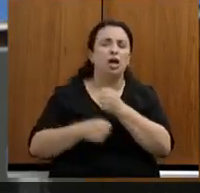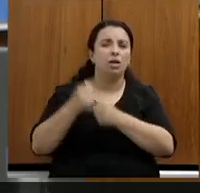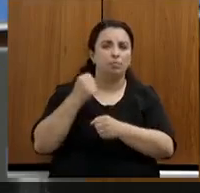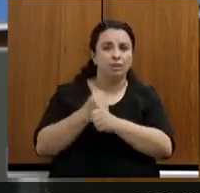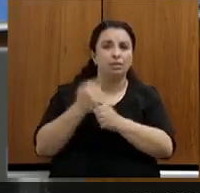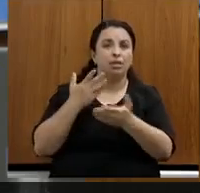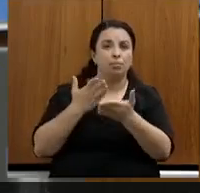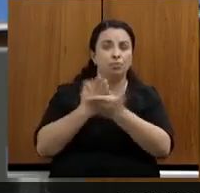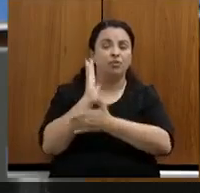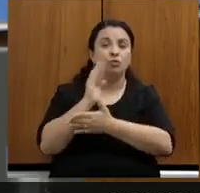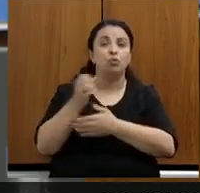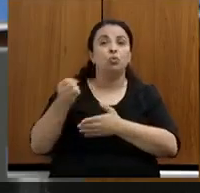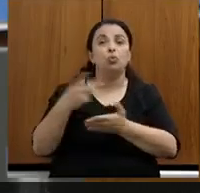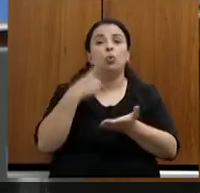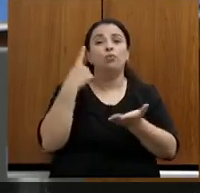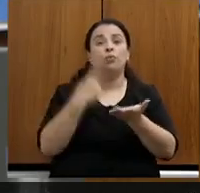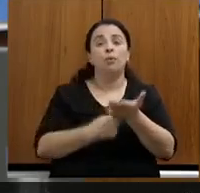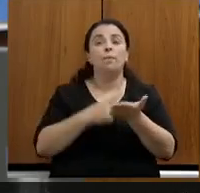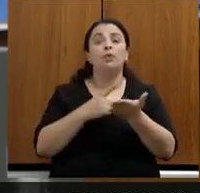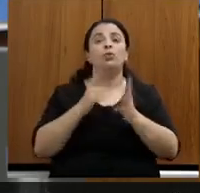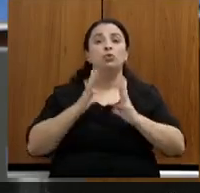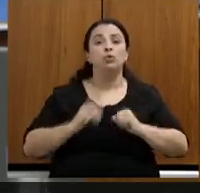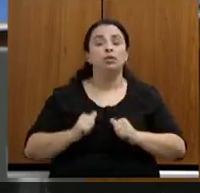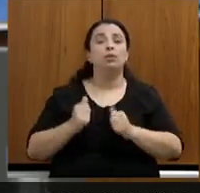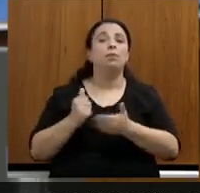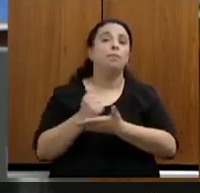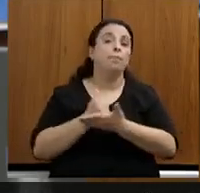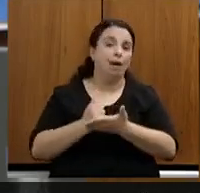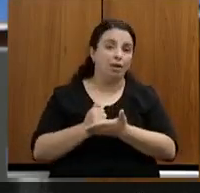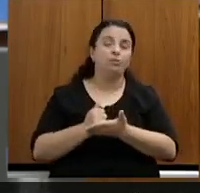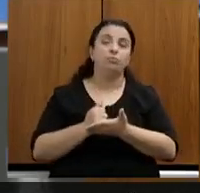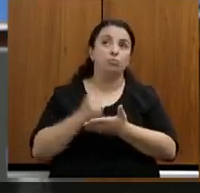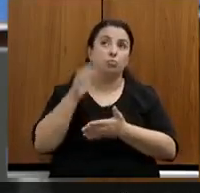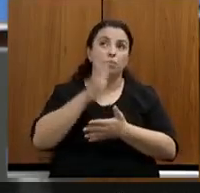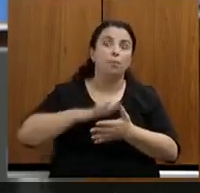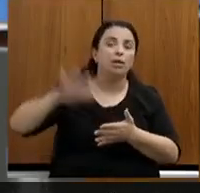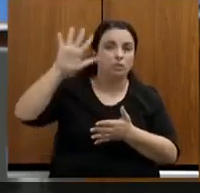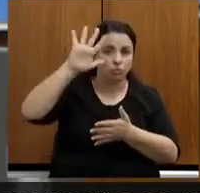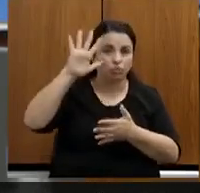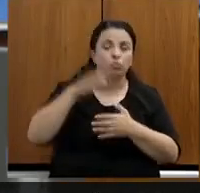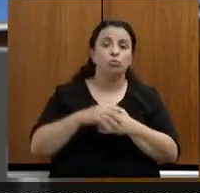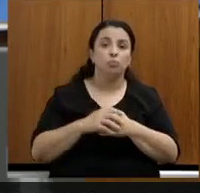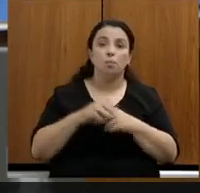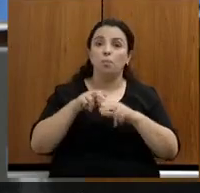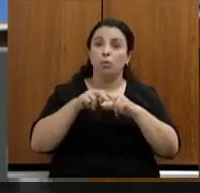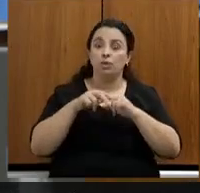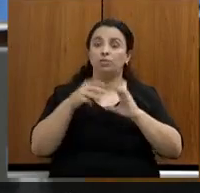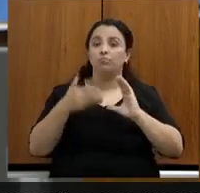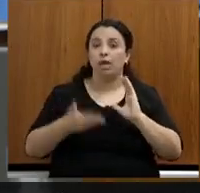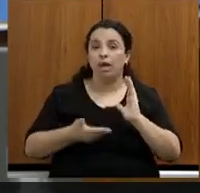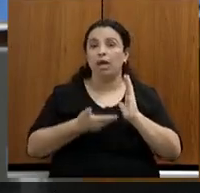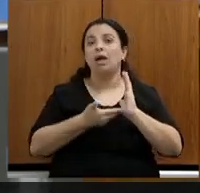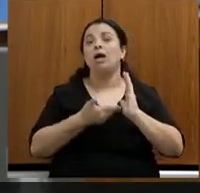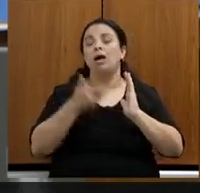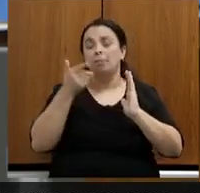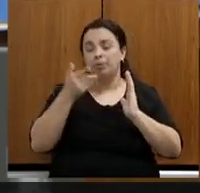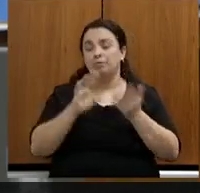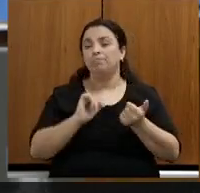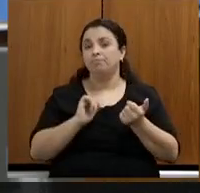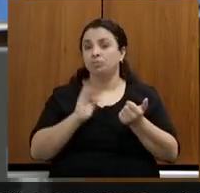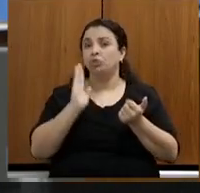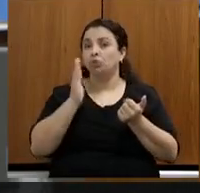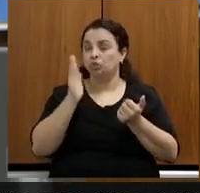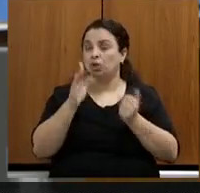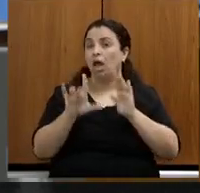marco do saneamento no país através da Câmara dos Deputados, uma lei federal que trouxe,